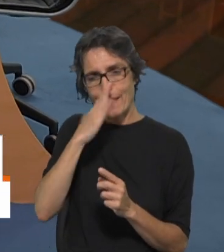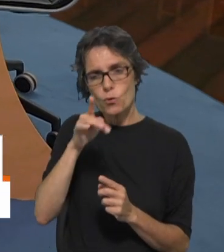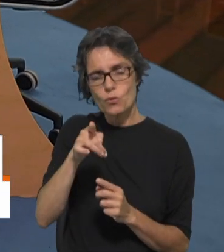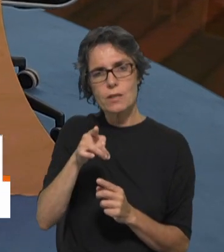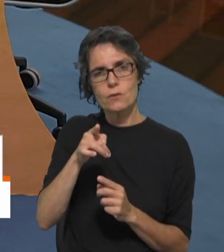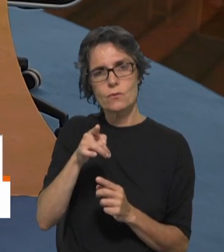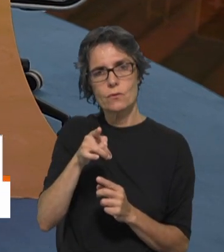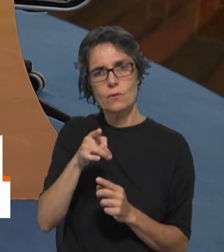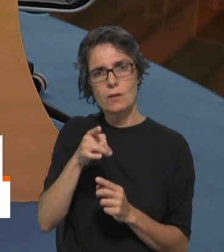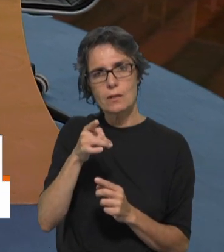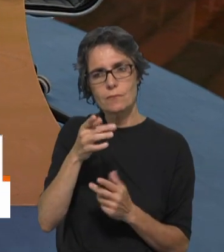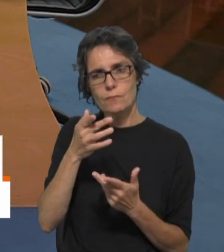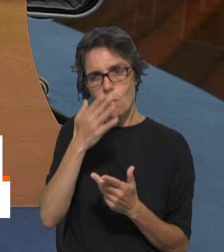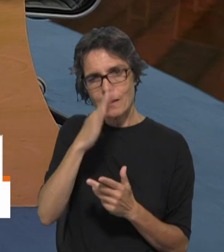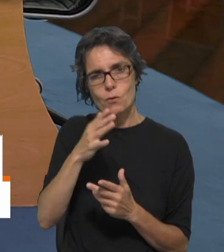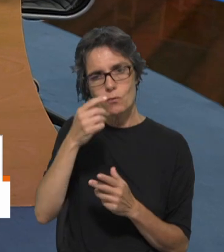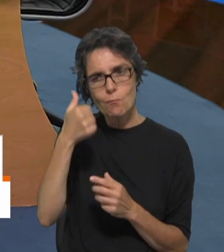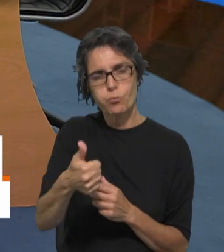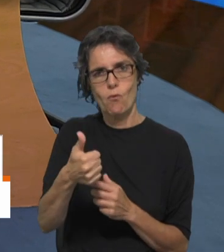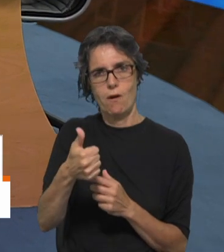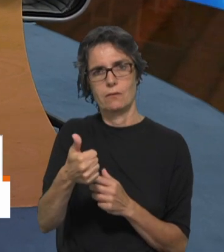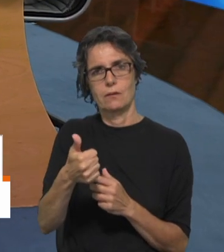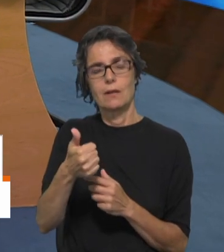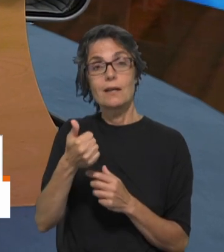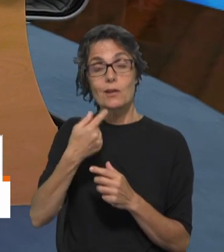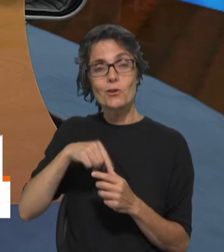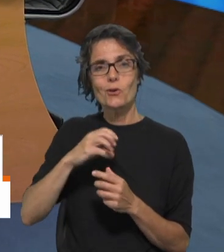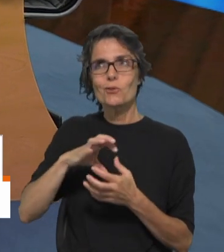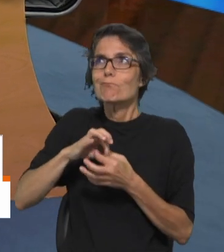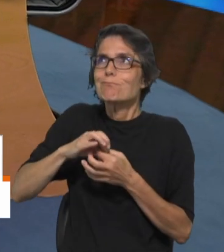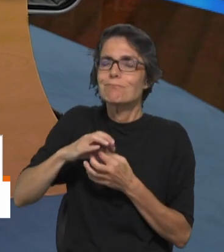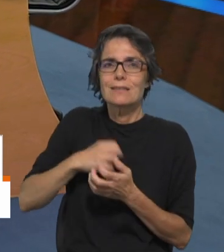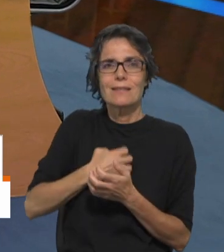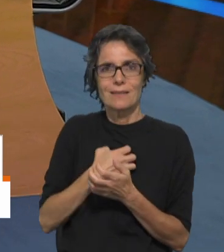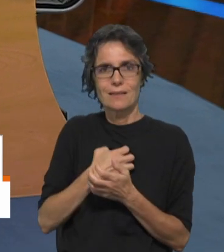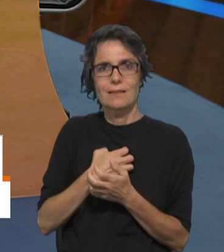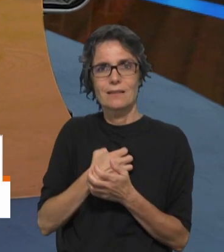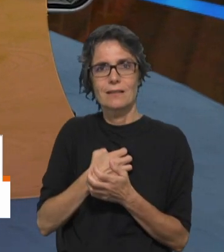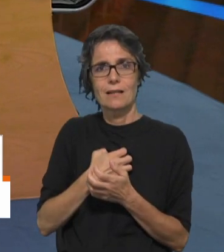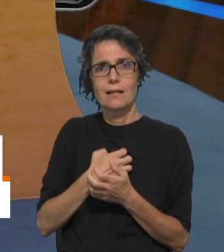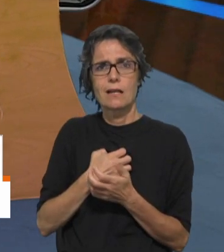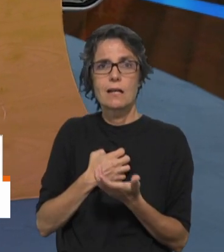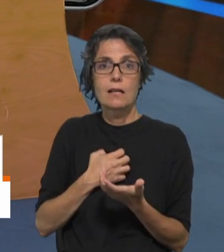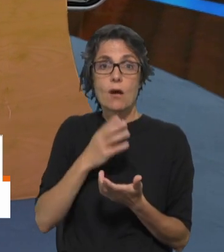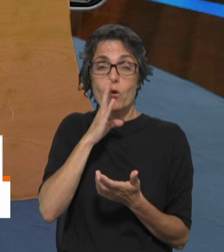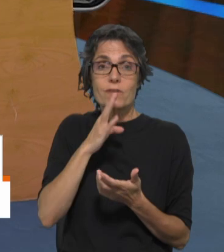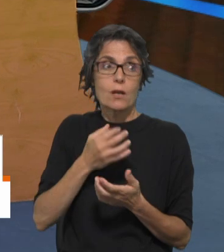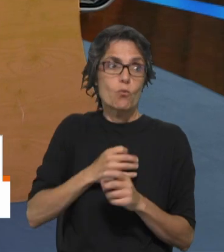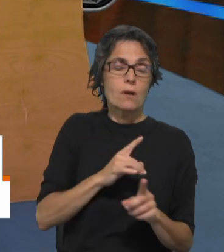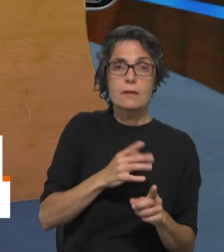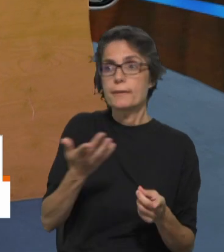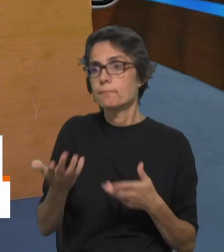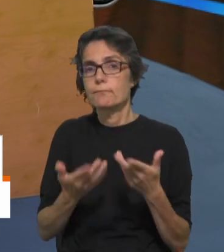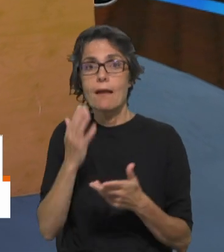correta, até que essa é uma maneira boa de mostrarmos a nossa fidelidade e a nossa opção cristã, que seja pelo menos pelo, por